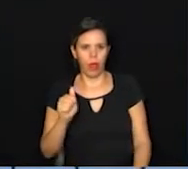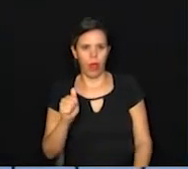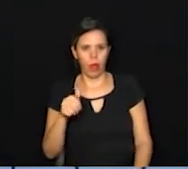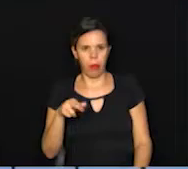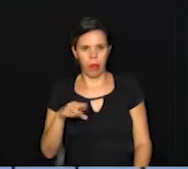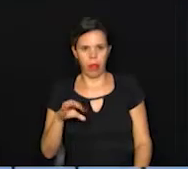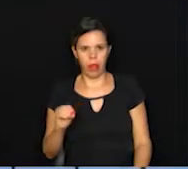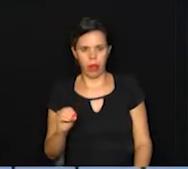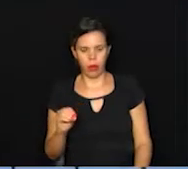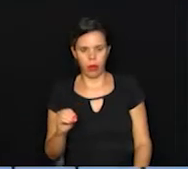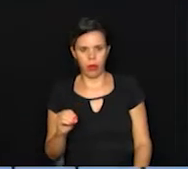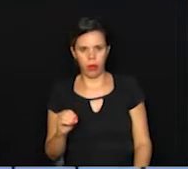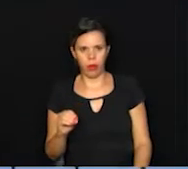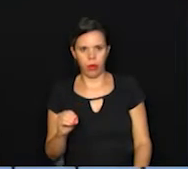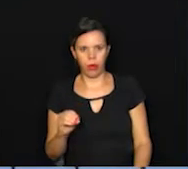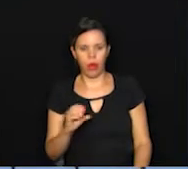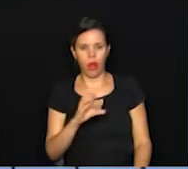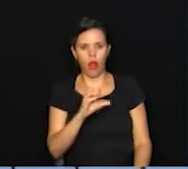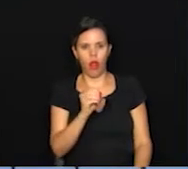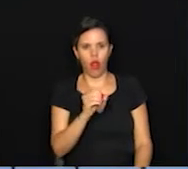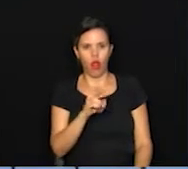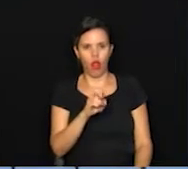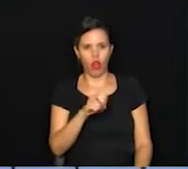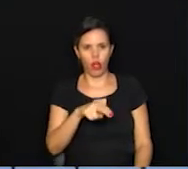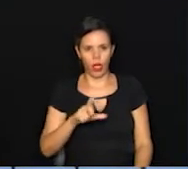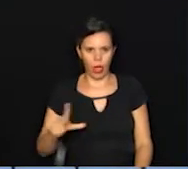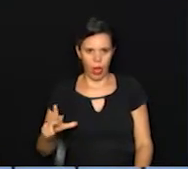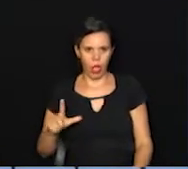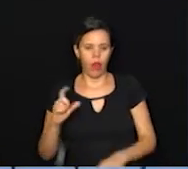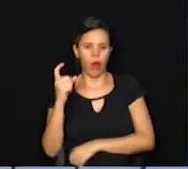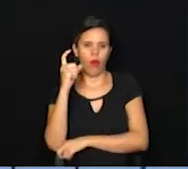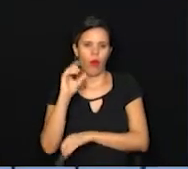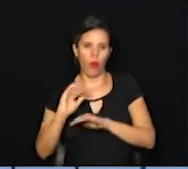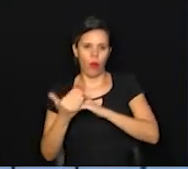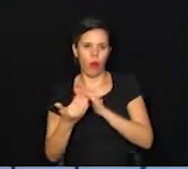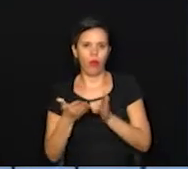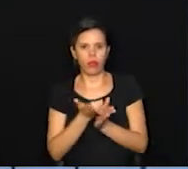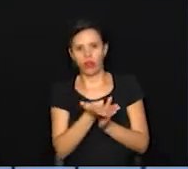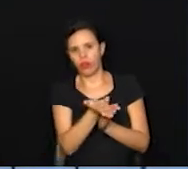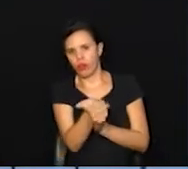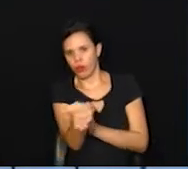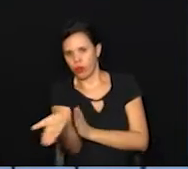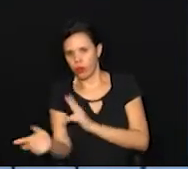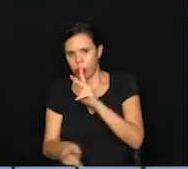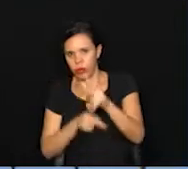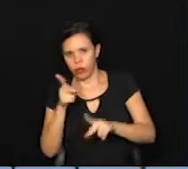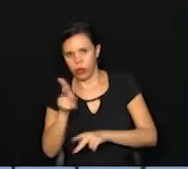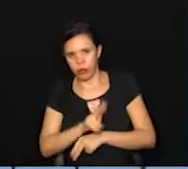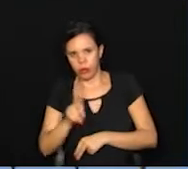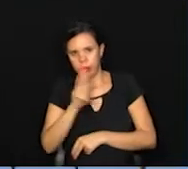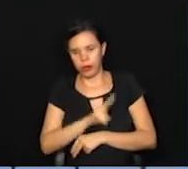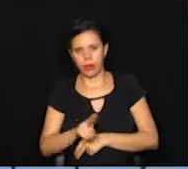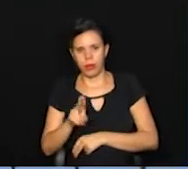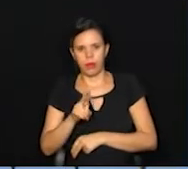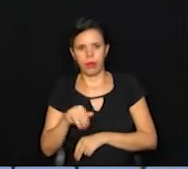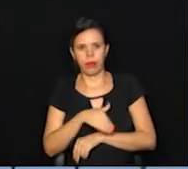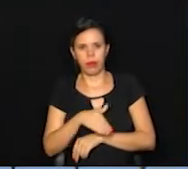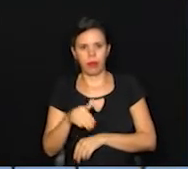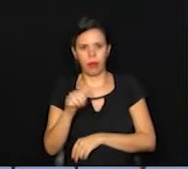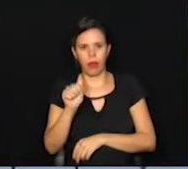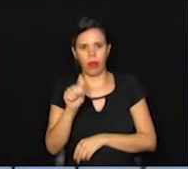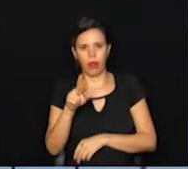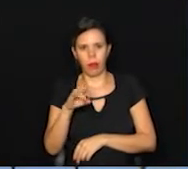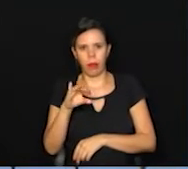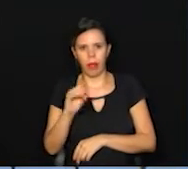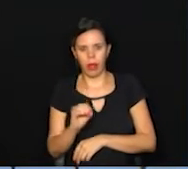Brasiliense e a Coronel Silva Teles. Com desvio, a Indec indica que as pessoas usem a Américo Brasiliense,